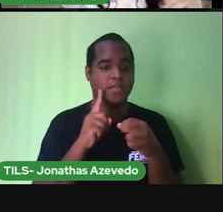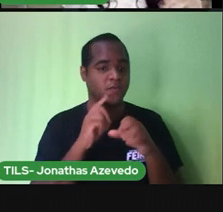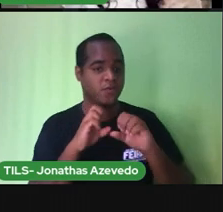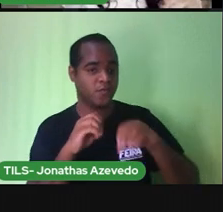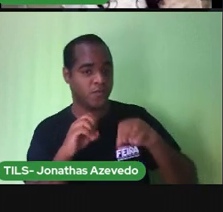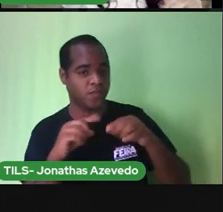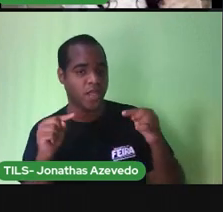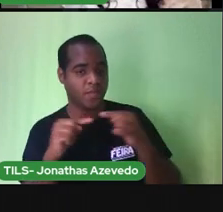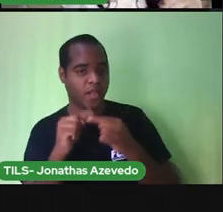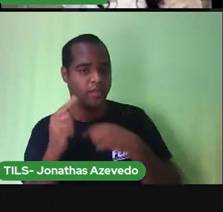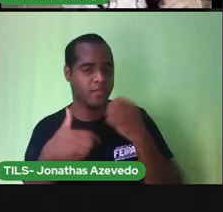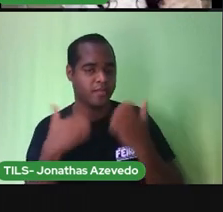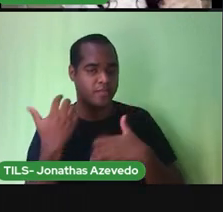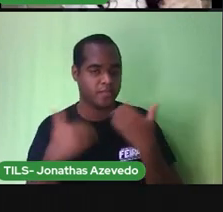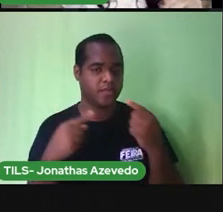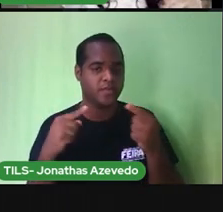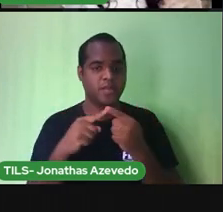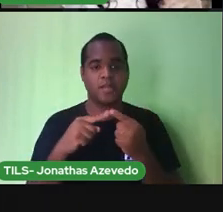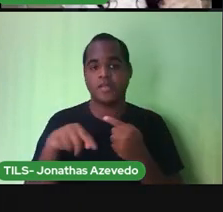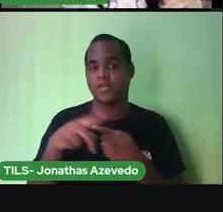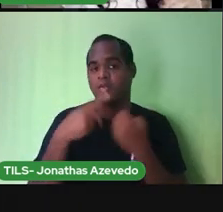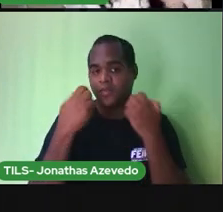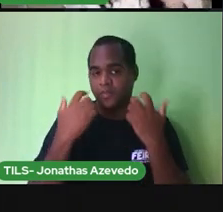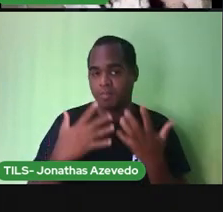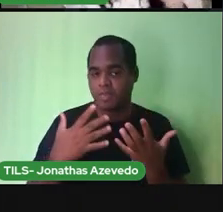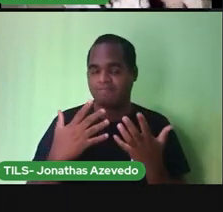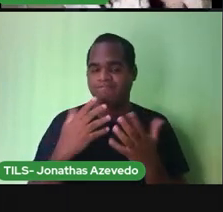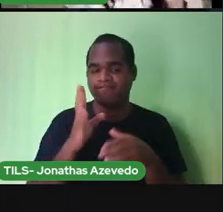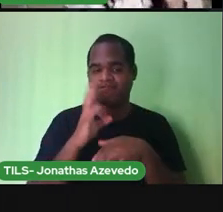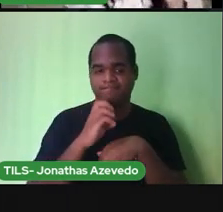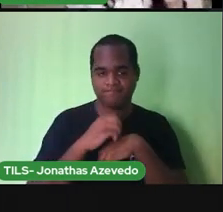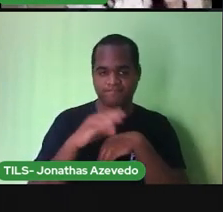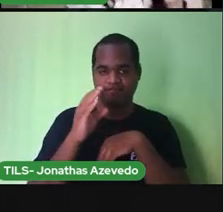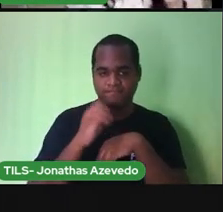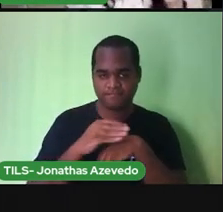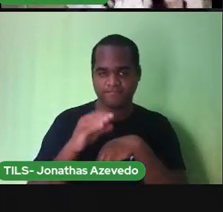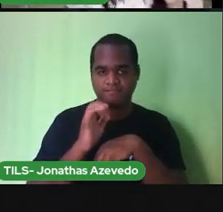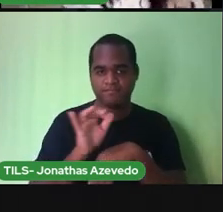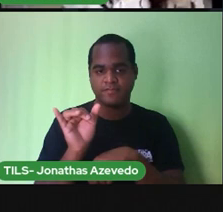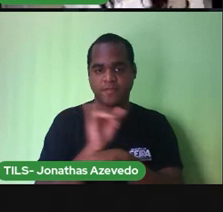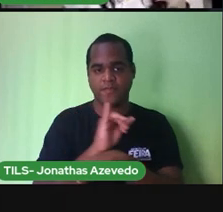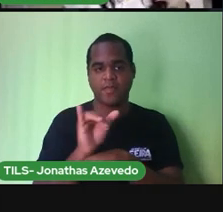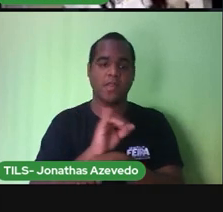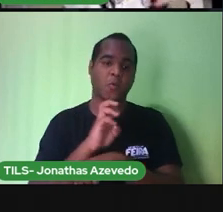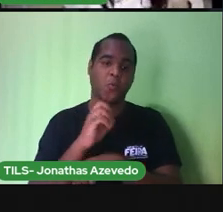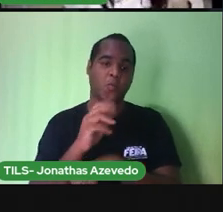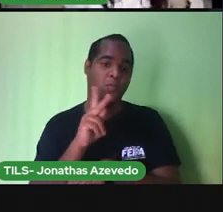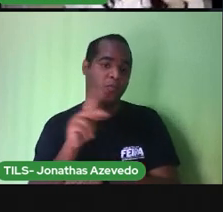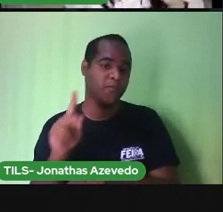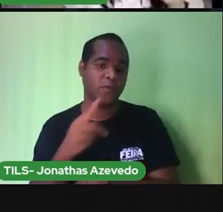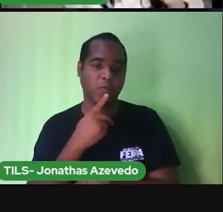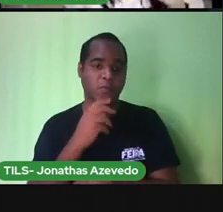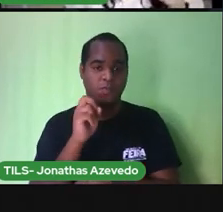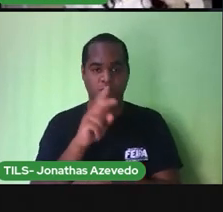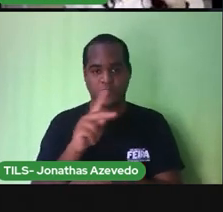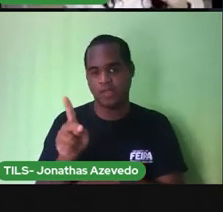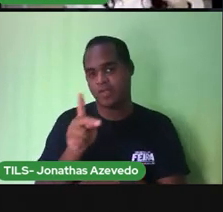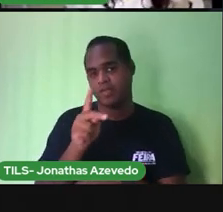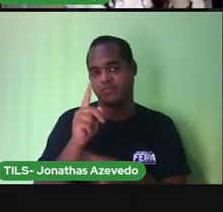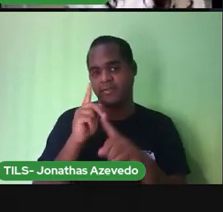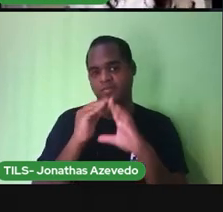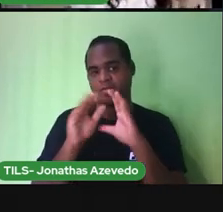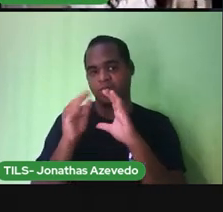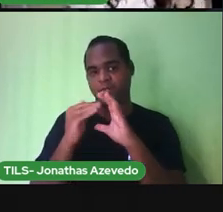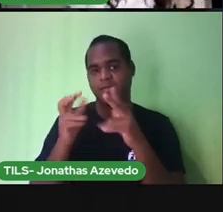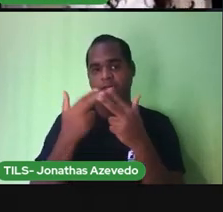aula e vai ficar esperto e atento com as informações que o seu professor ou a professora enviar pra você ok